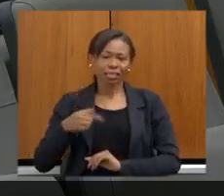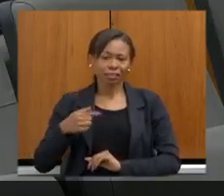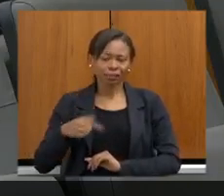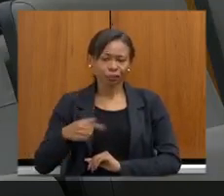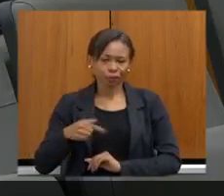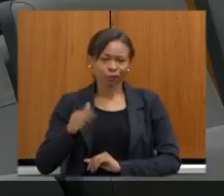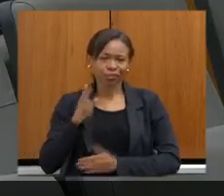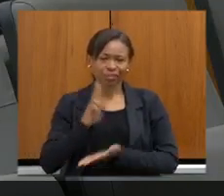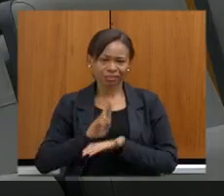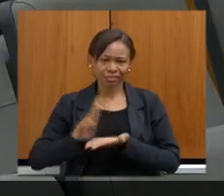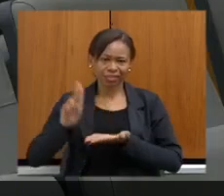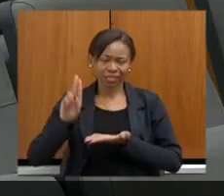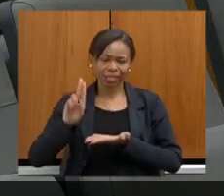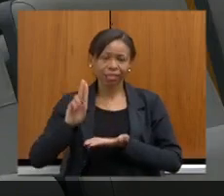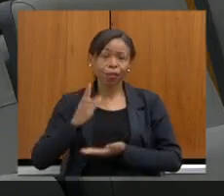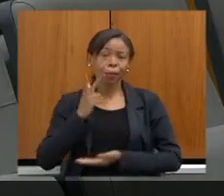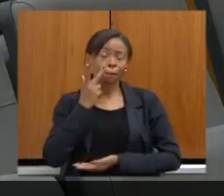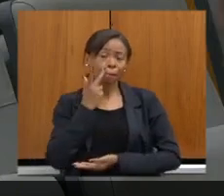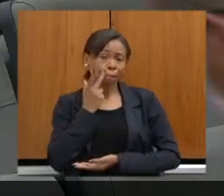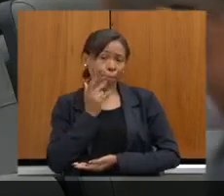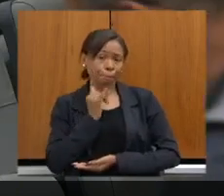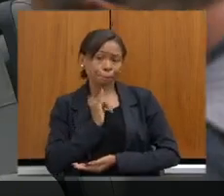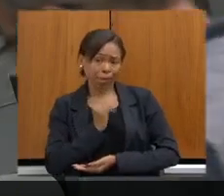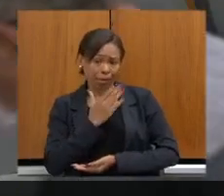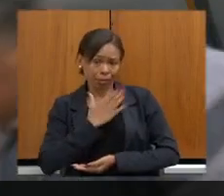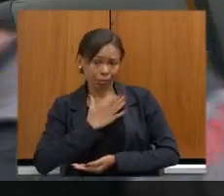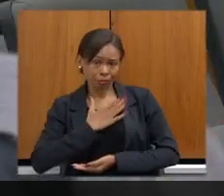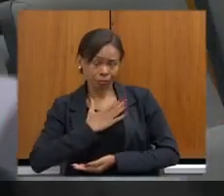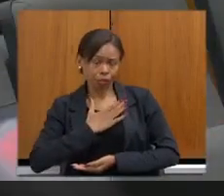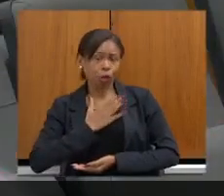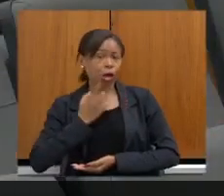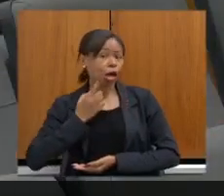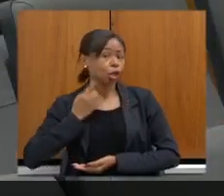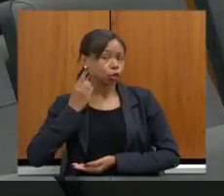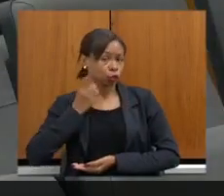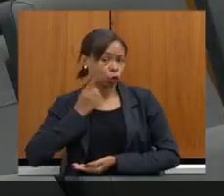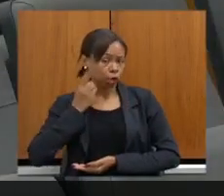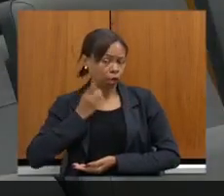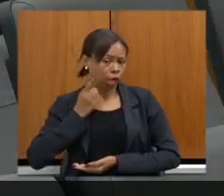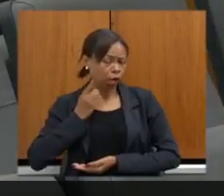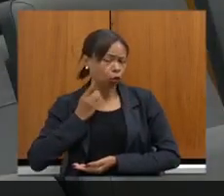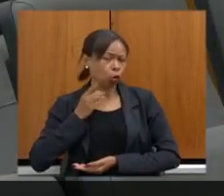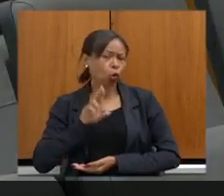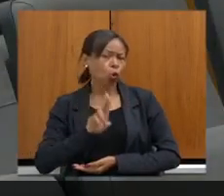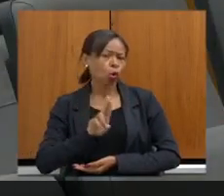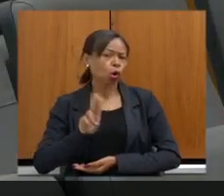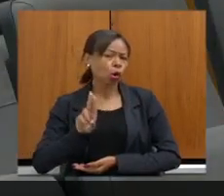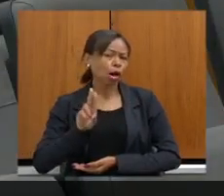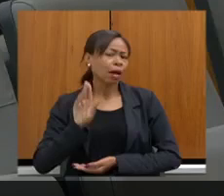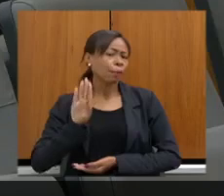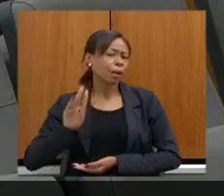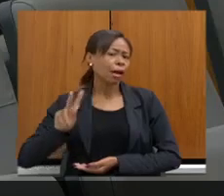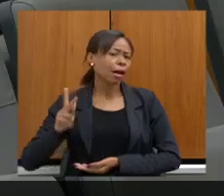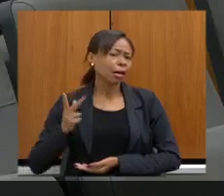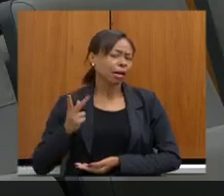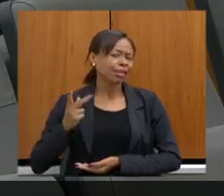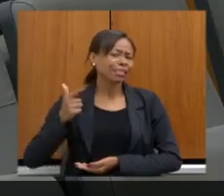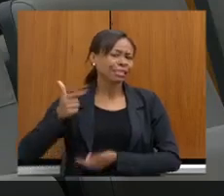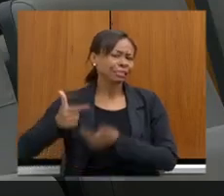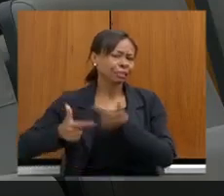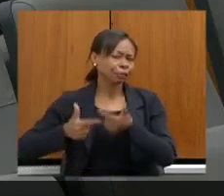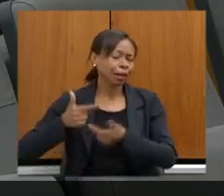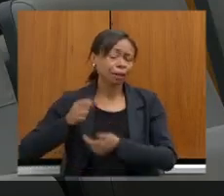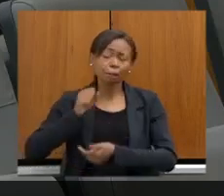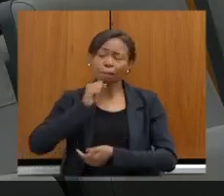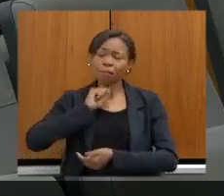conhecido na região de Belo Horizonte, como o advogado em exercício mais antigo do Estado de